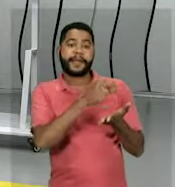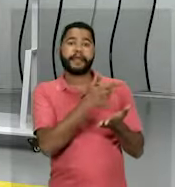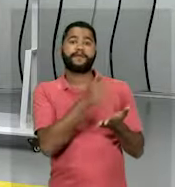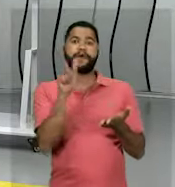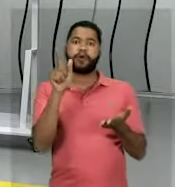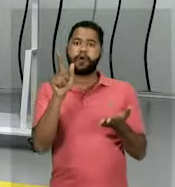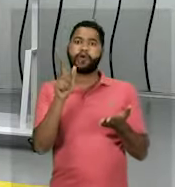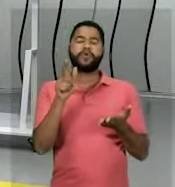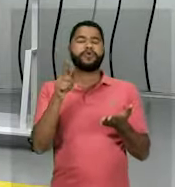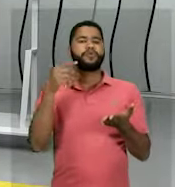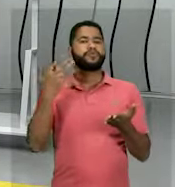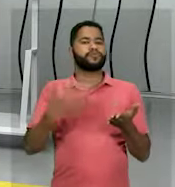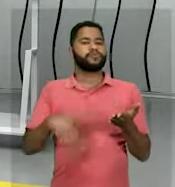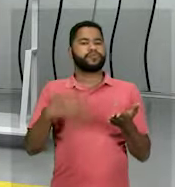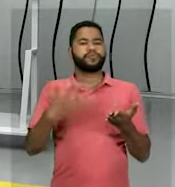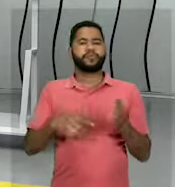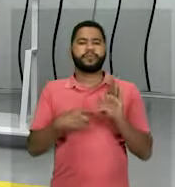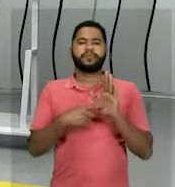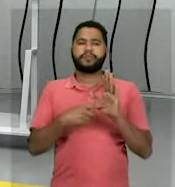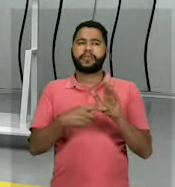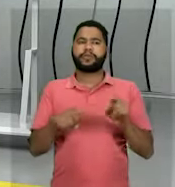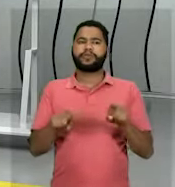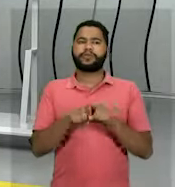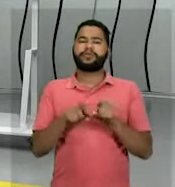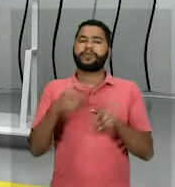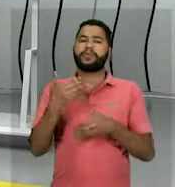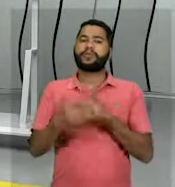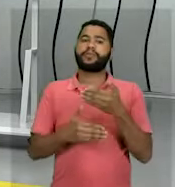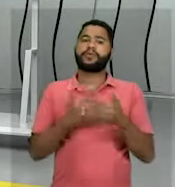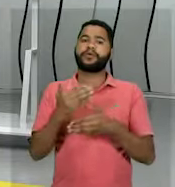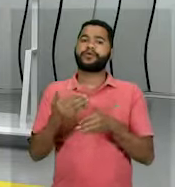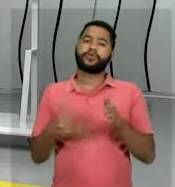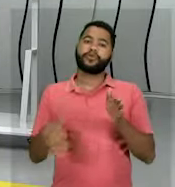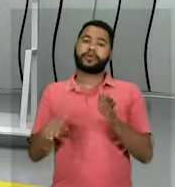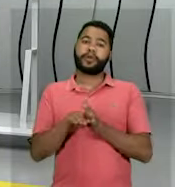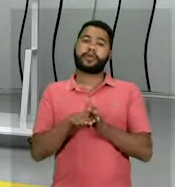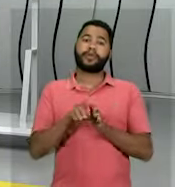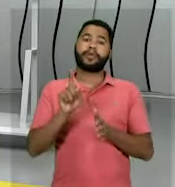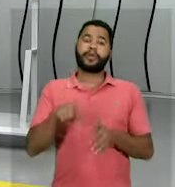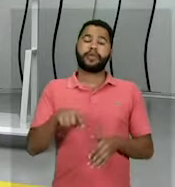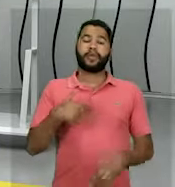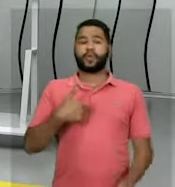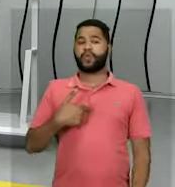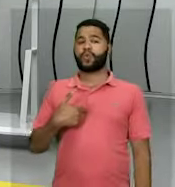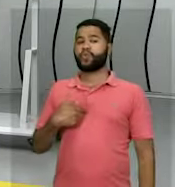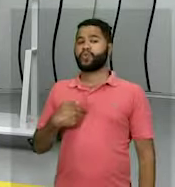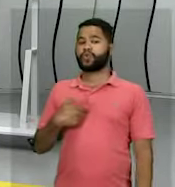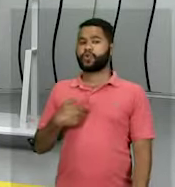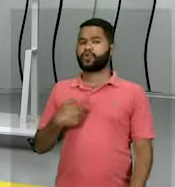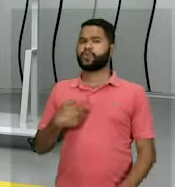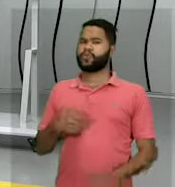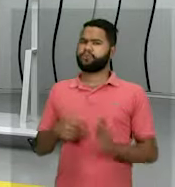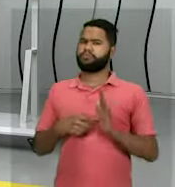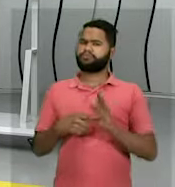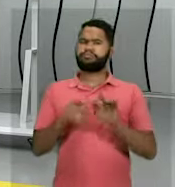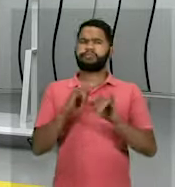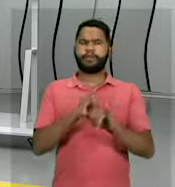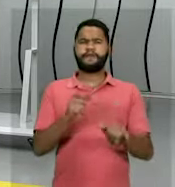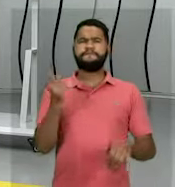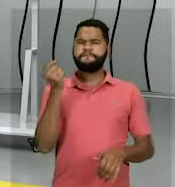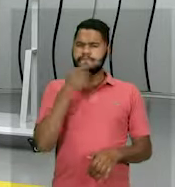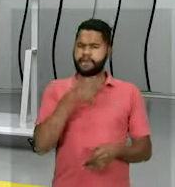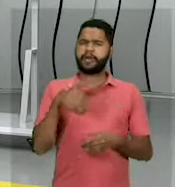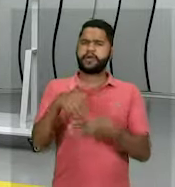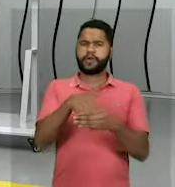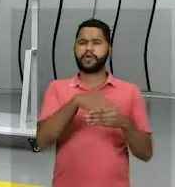corrupção, que vai marcar inclusive, o processo de chegada do próprio Getúlio, que aí ele vai alegar que houveram fraudes nas